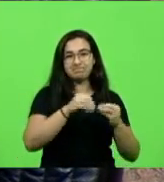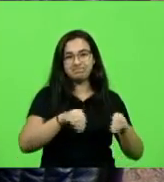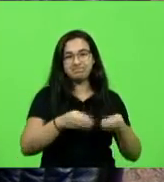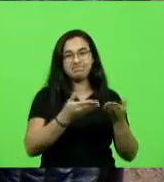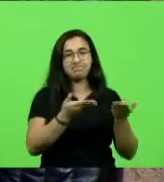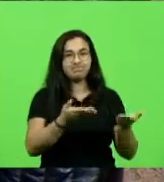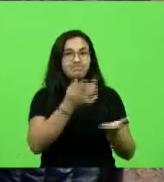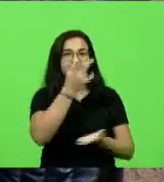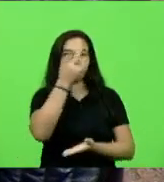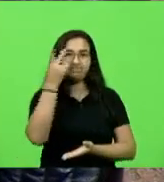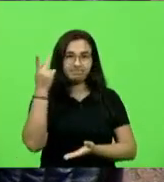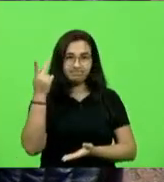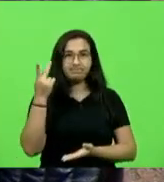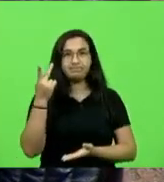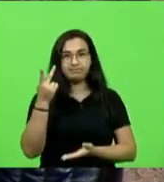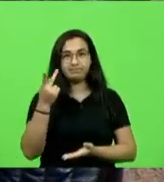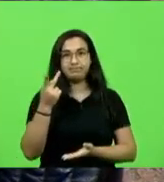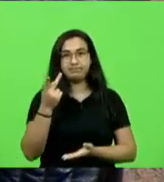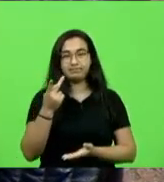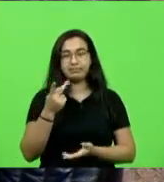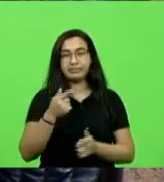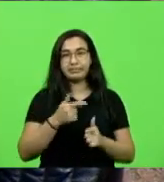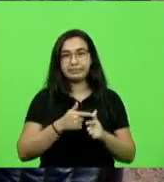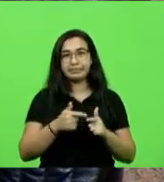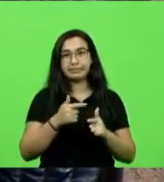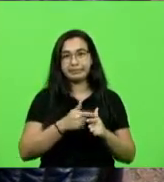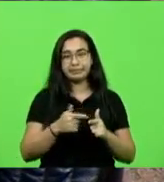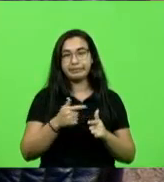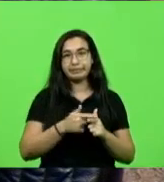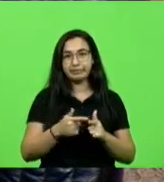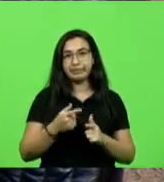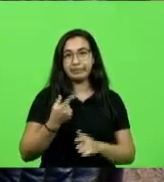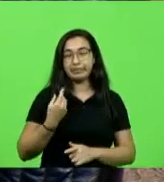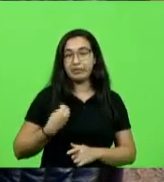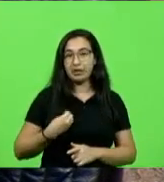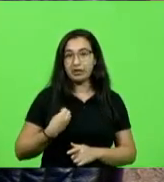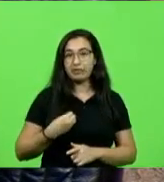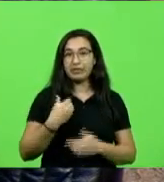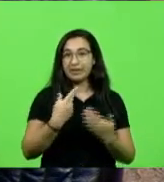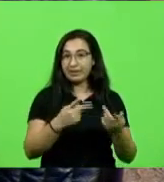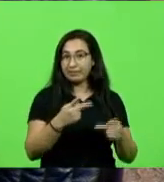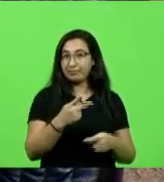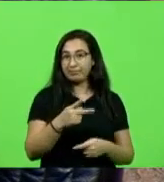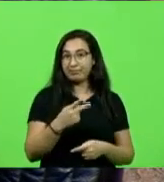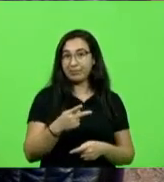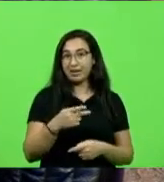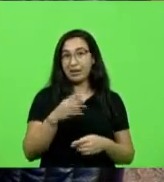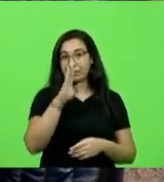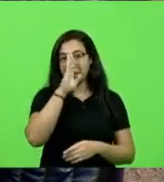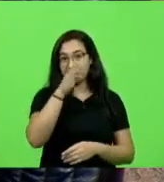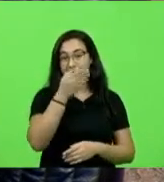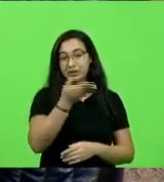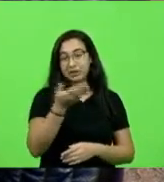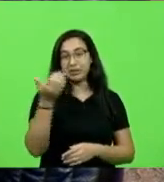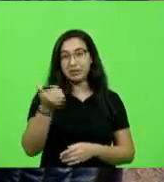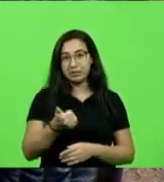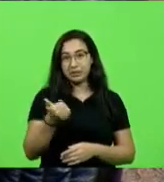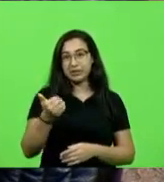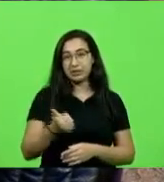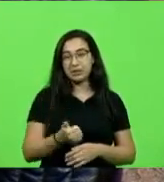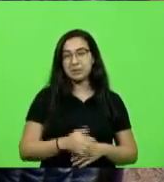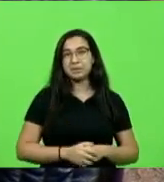a trazer inconvenientes financeiros para a vida das pessoas, especialmente nossos aposentados. Então, faço aqui